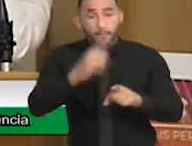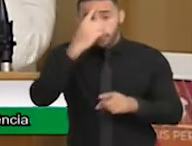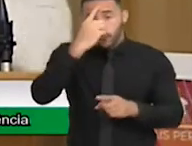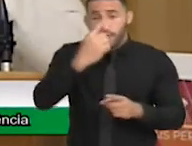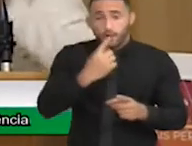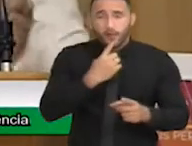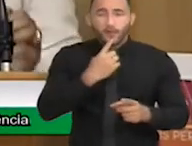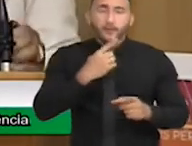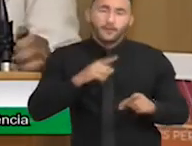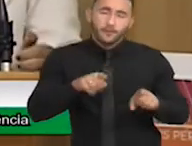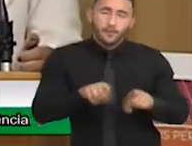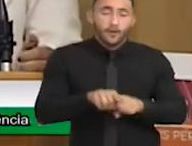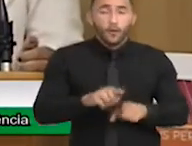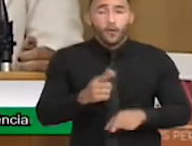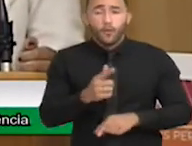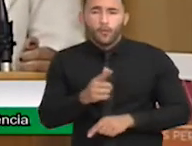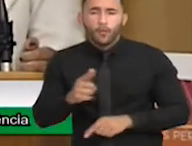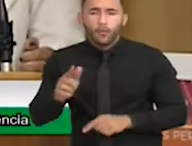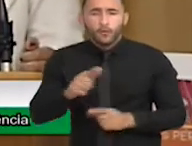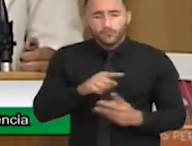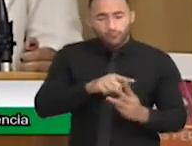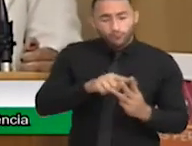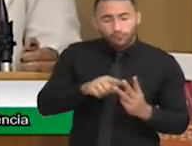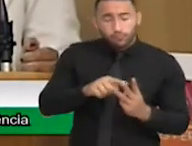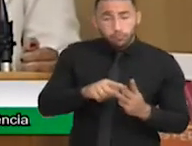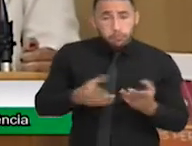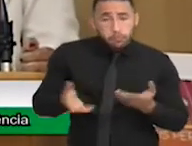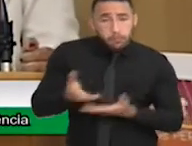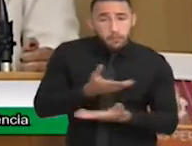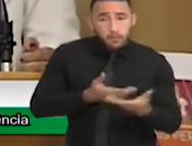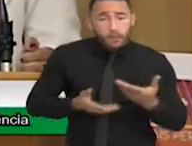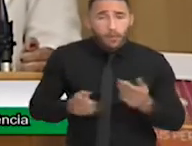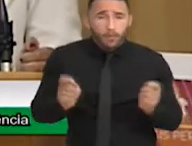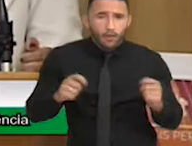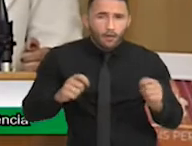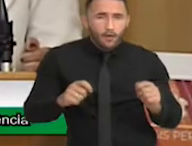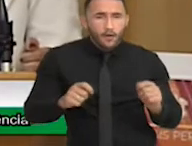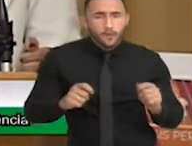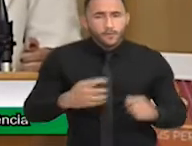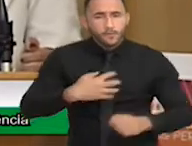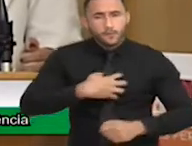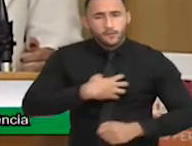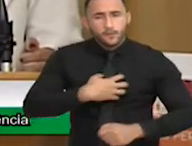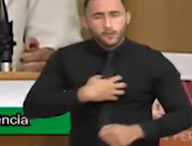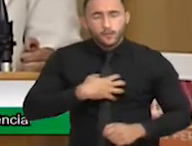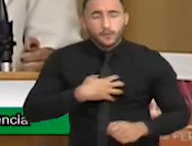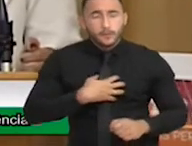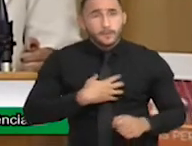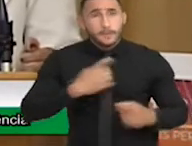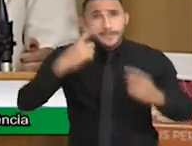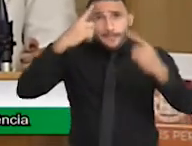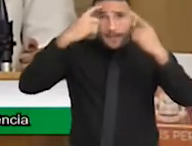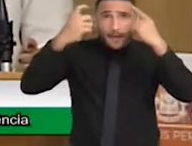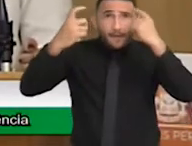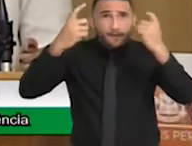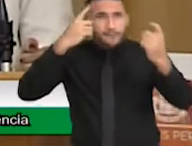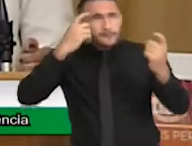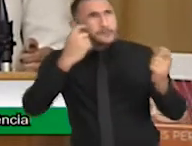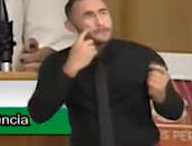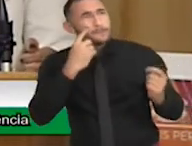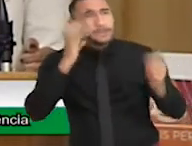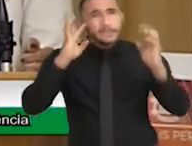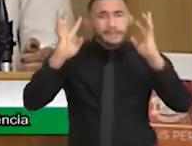que trabalham essas duas funções juntas e ainda possibilitam manipular ideias, adaptar material,